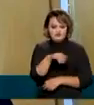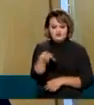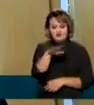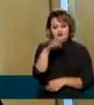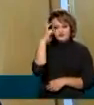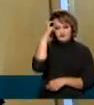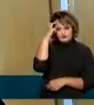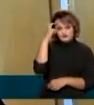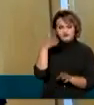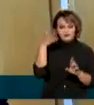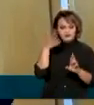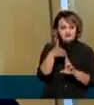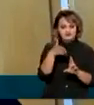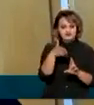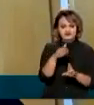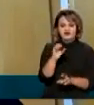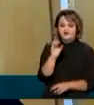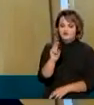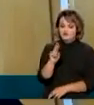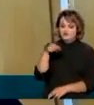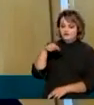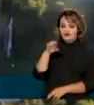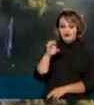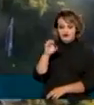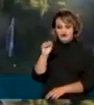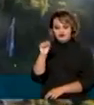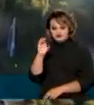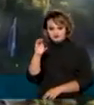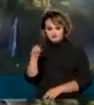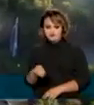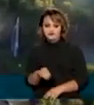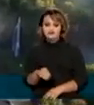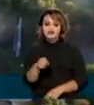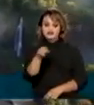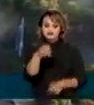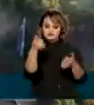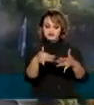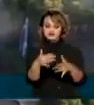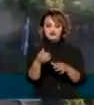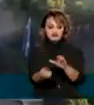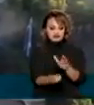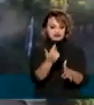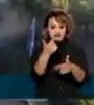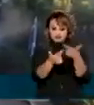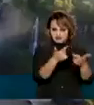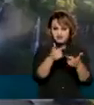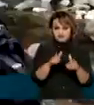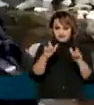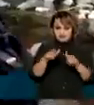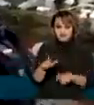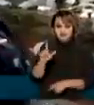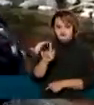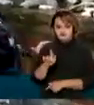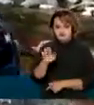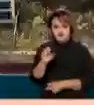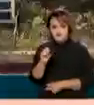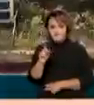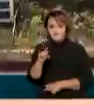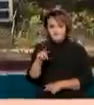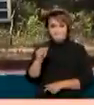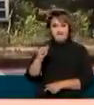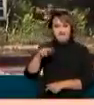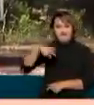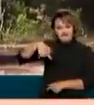Cultura da Representação da Unesco no Brasil, além de gerar emprego e renda, os geoparques vão ajudar o país